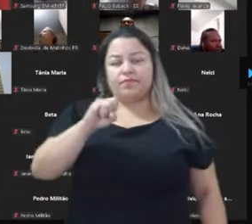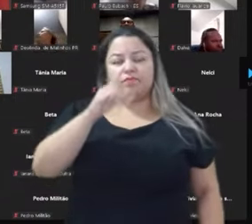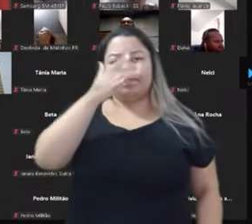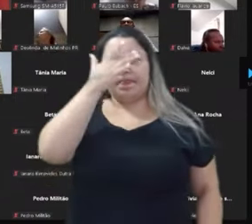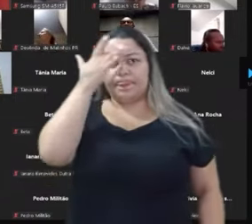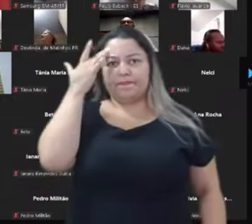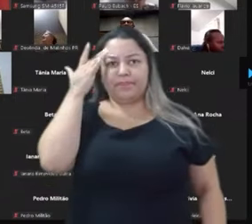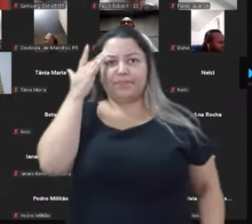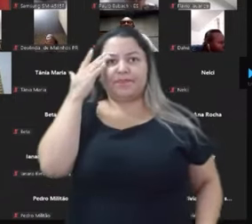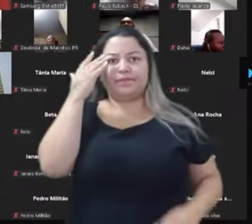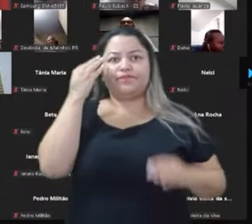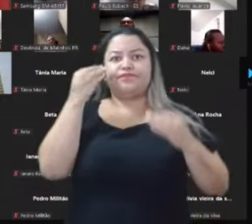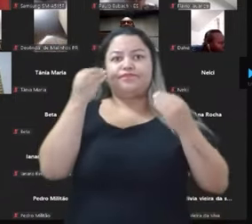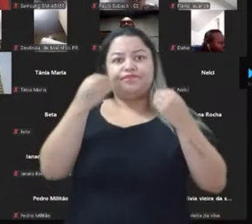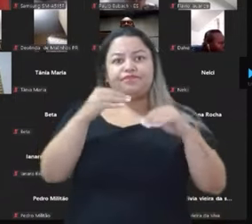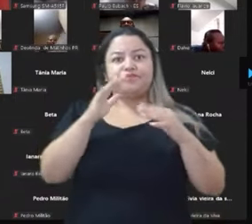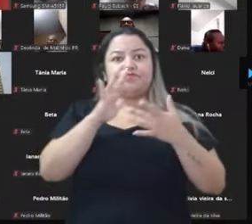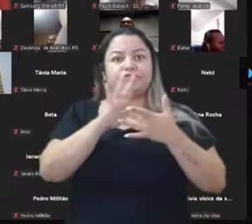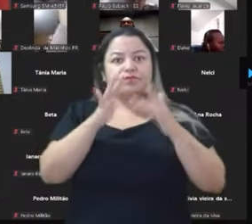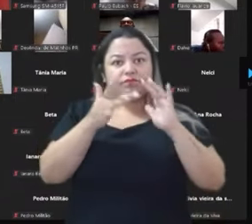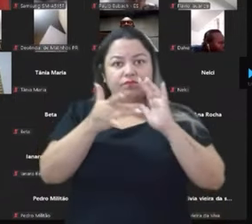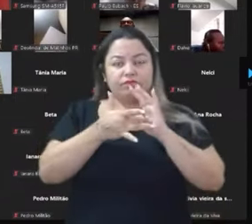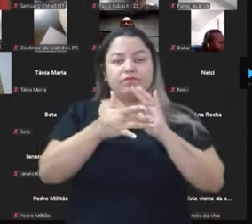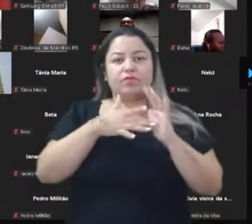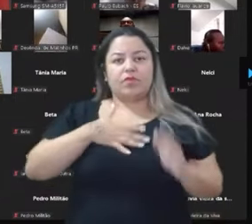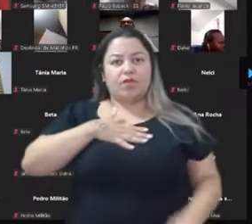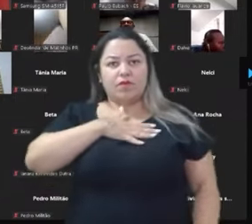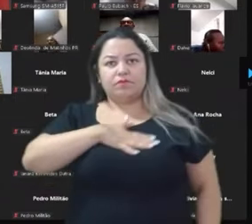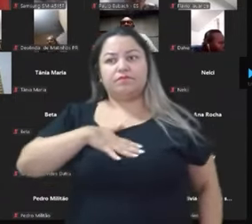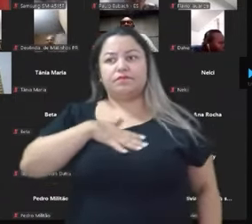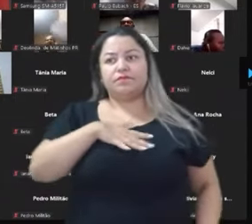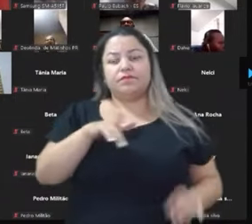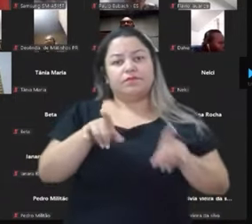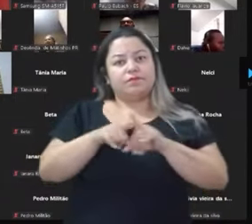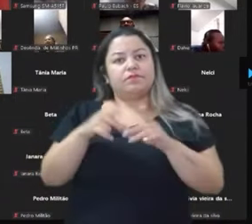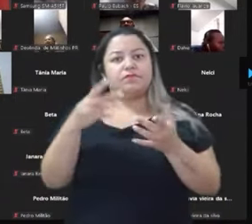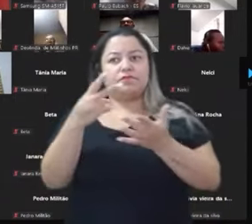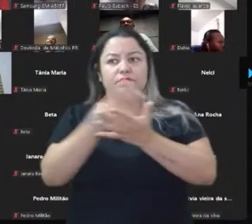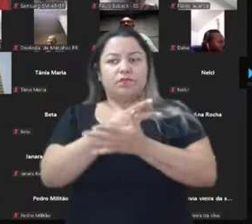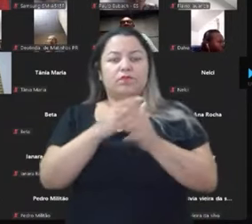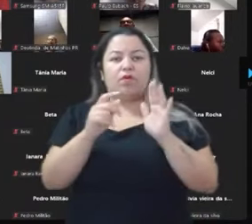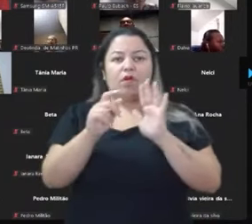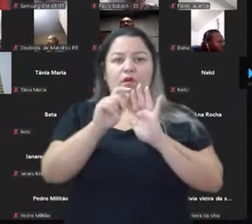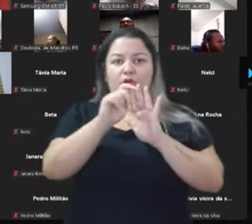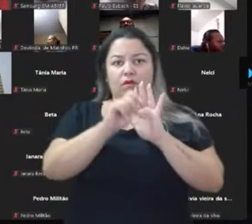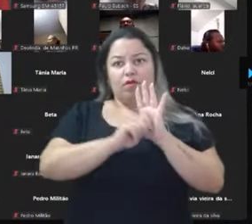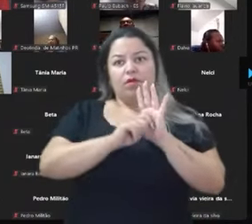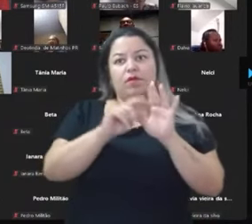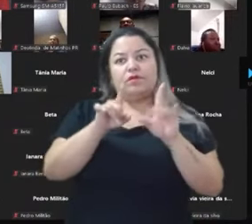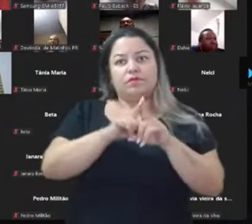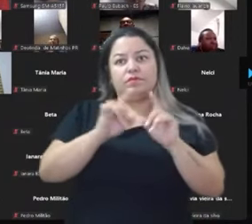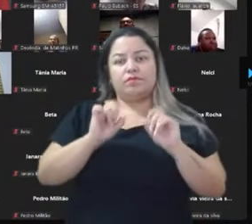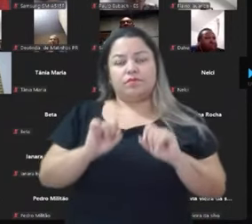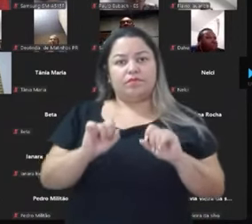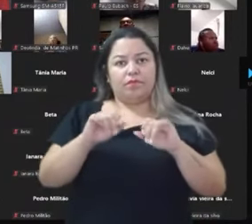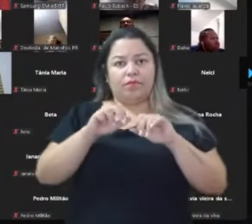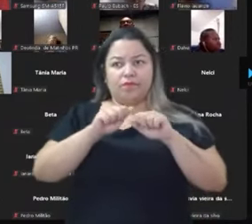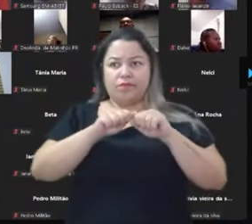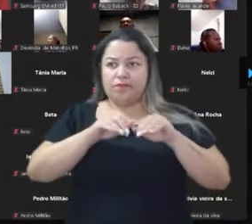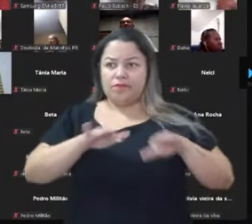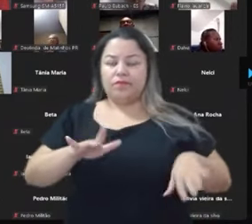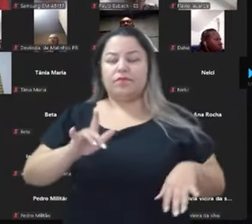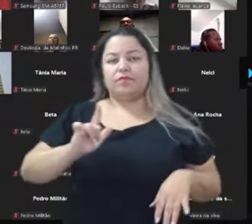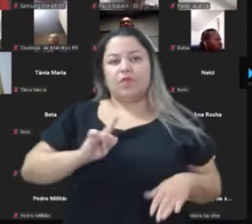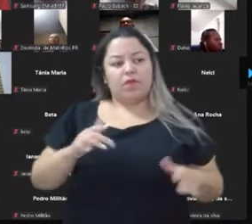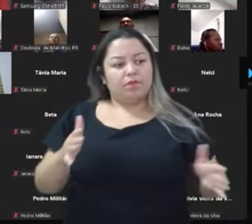Jesus, vai aparecer para muita gente que gosta disso e a gente sabe como funciona o algoritmo das redes sociais. Se o post é viral, é um post que tem ali